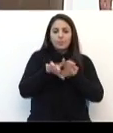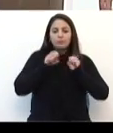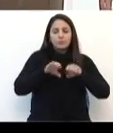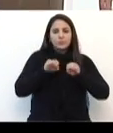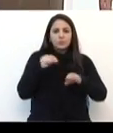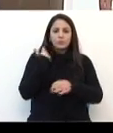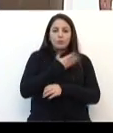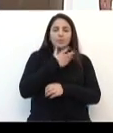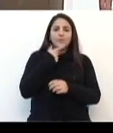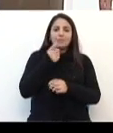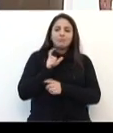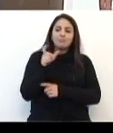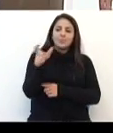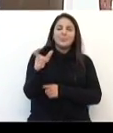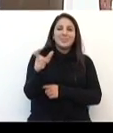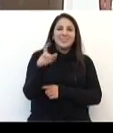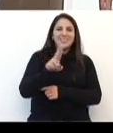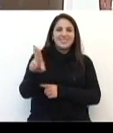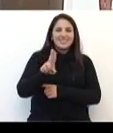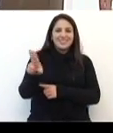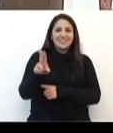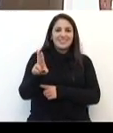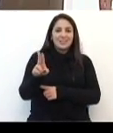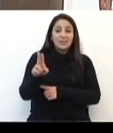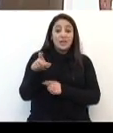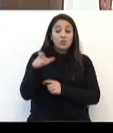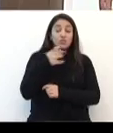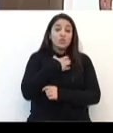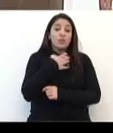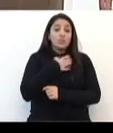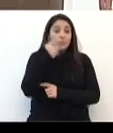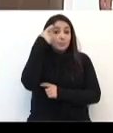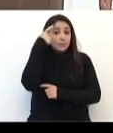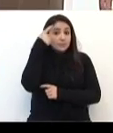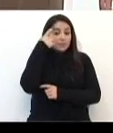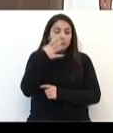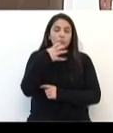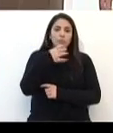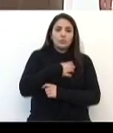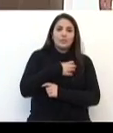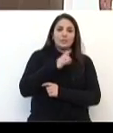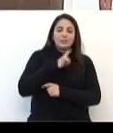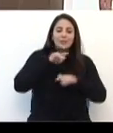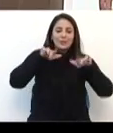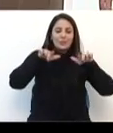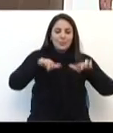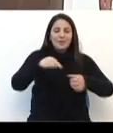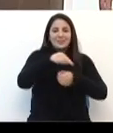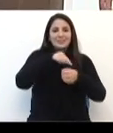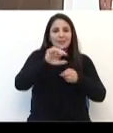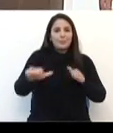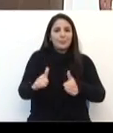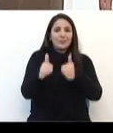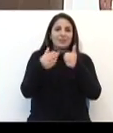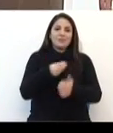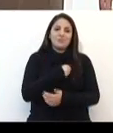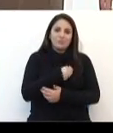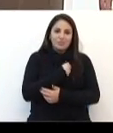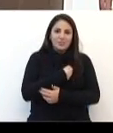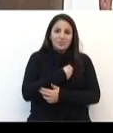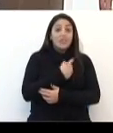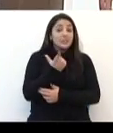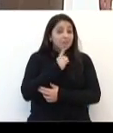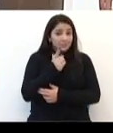nós colocamos nosso nome à disposição como uma forma de pensarmos uma maneira de termos uma cidade com melhor qualidade